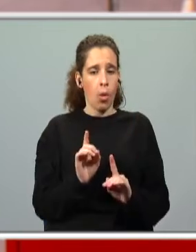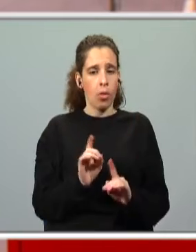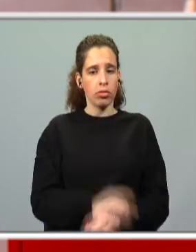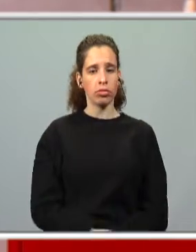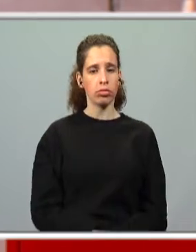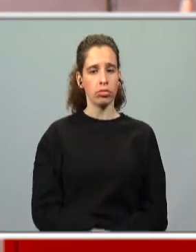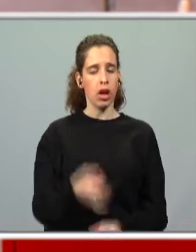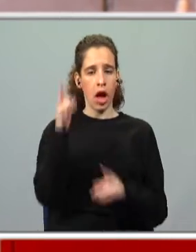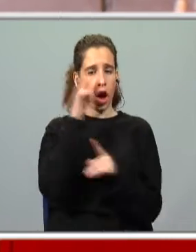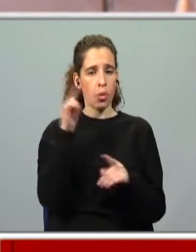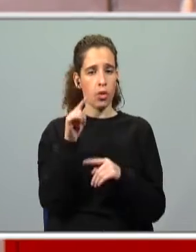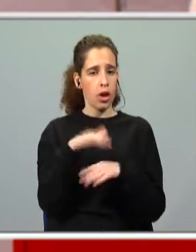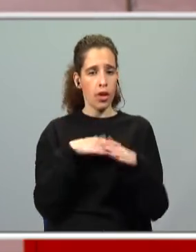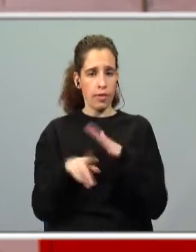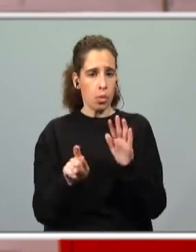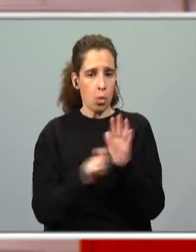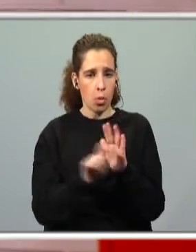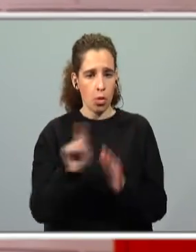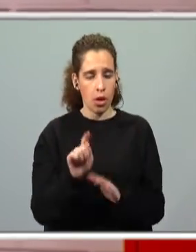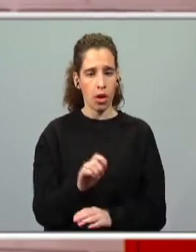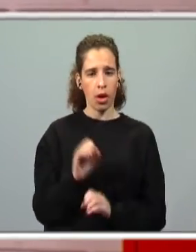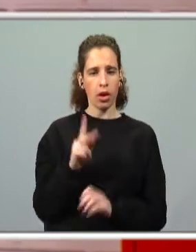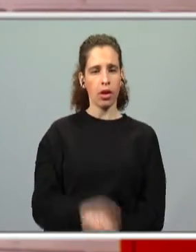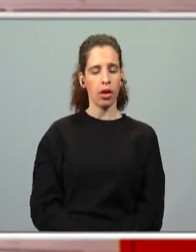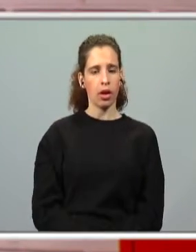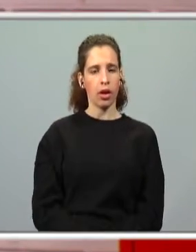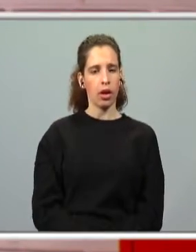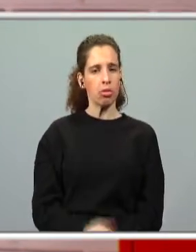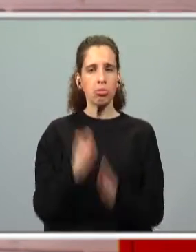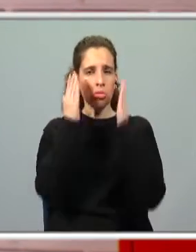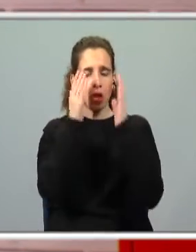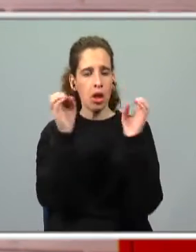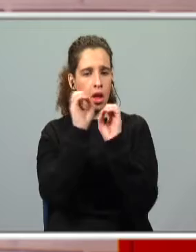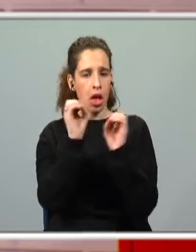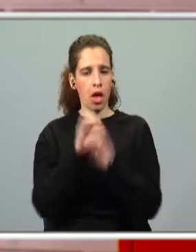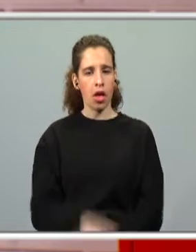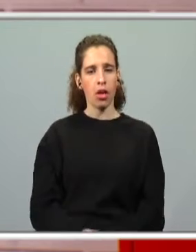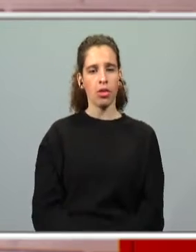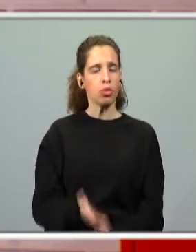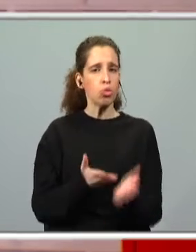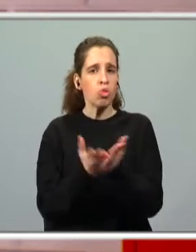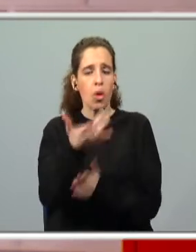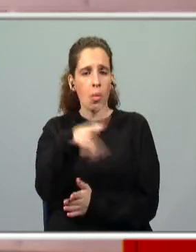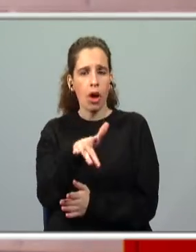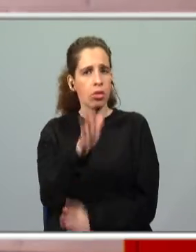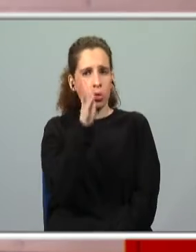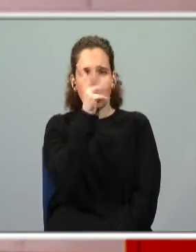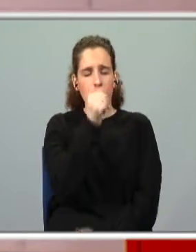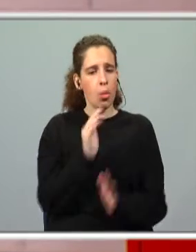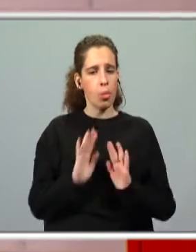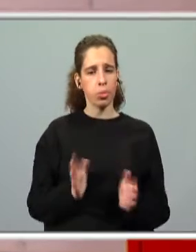A professora nem fez de propósito nem nada. Está bem? Não estávamos atentos. Não correu tão bem. Nós não devemos ficar tristes.